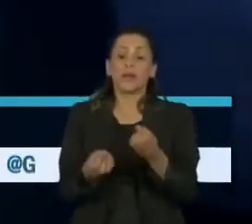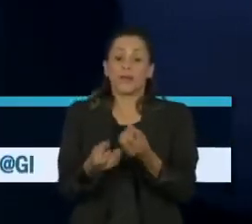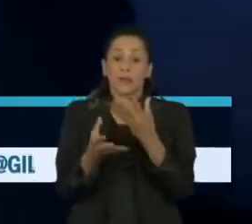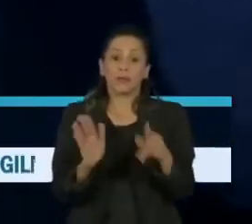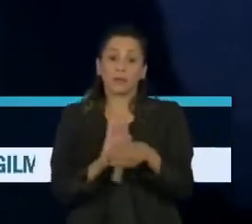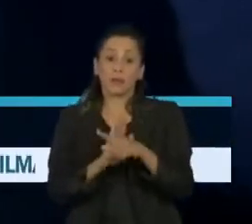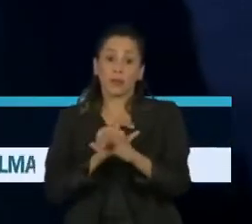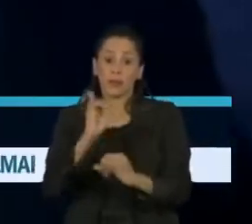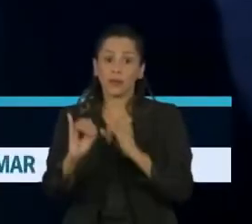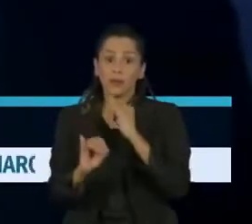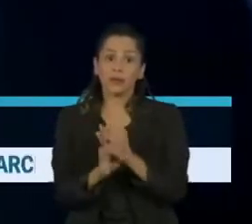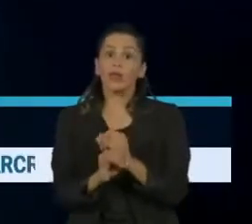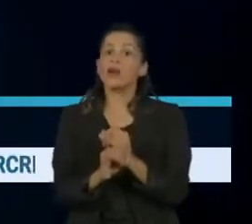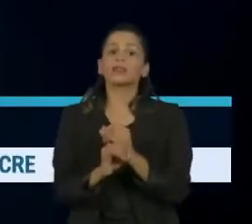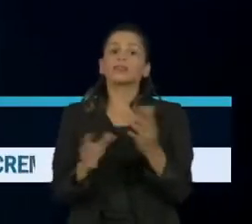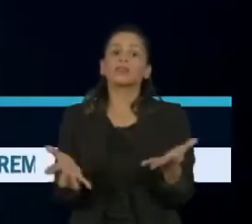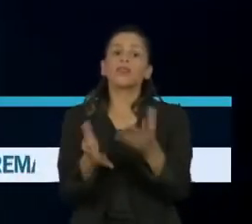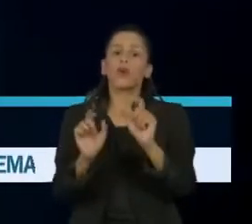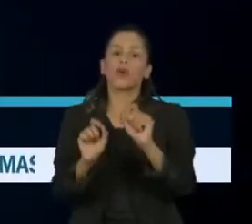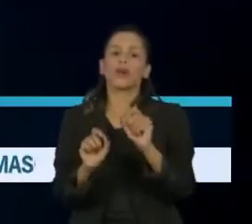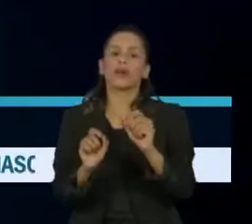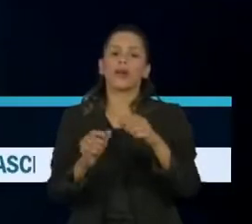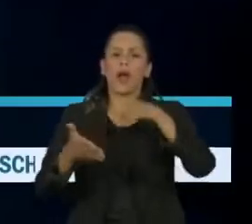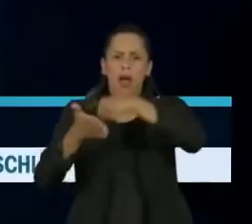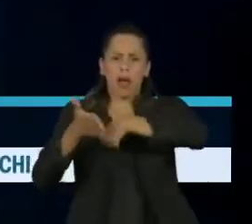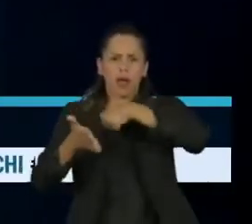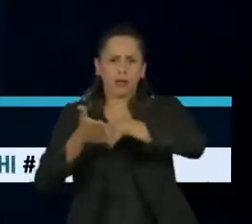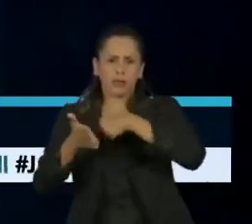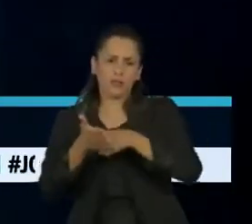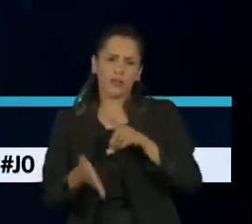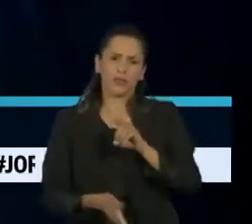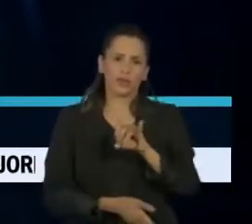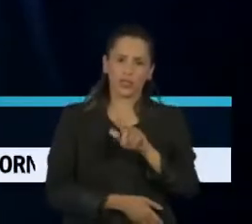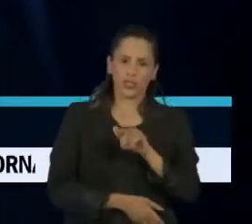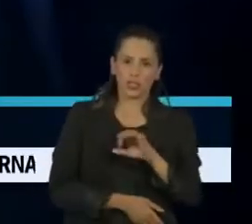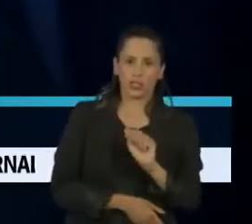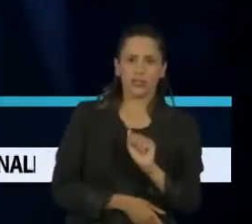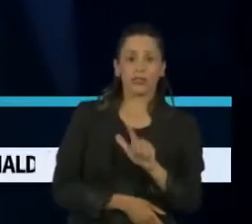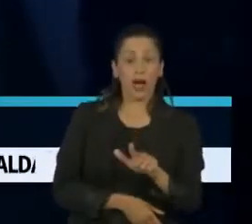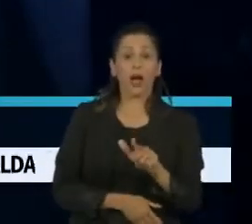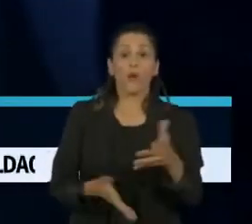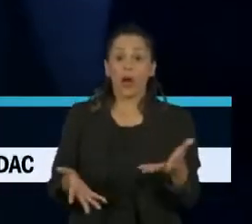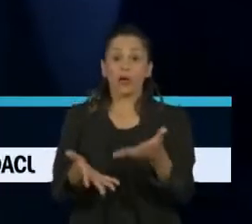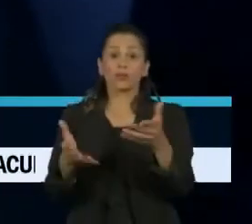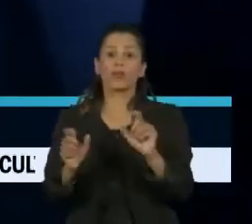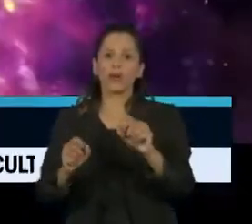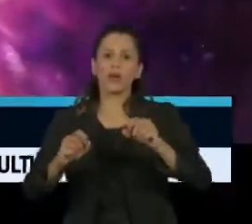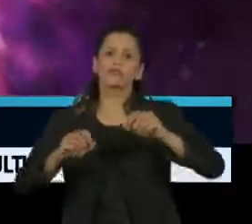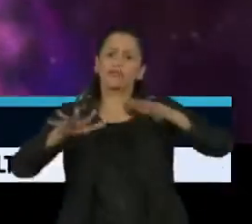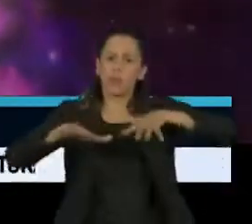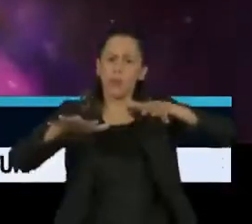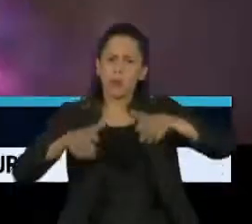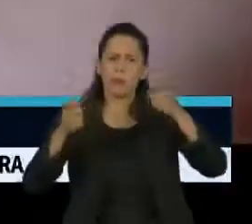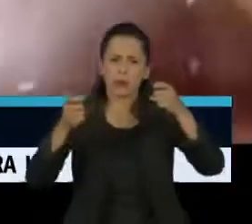ativismo digital que usa as conexões online para impulsionar protestos e alcançar grandes adesões.